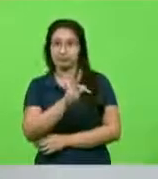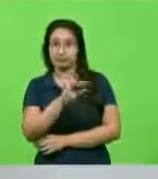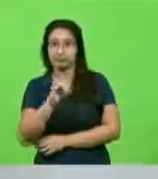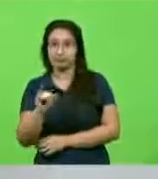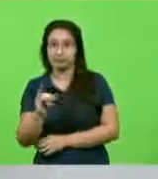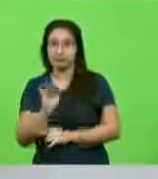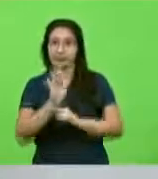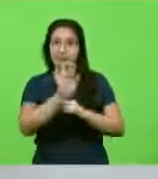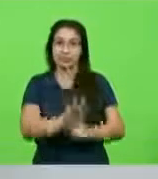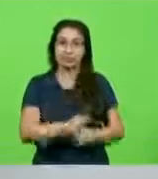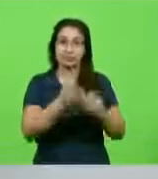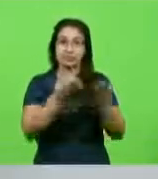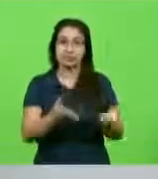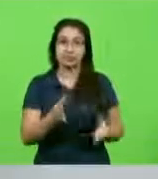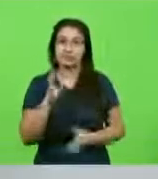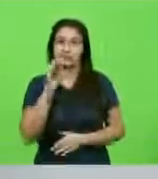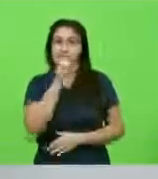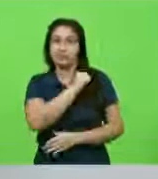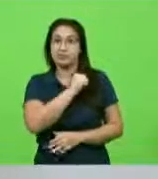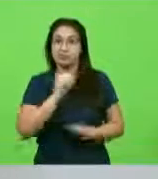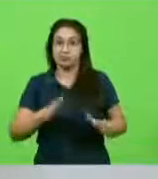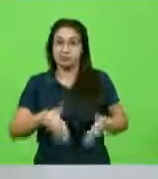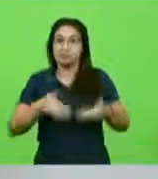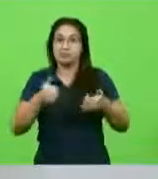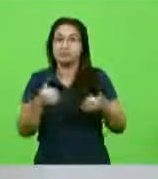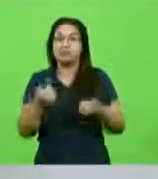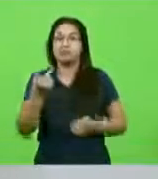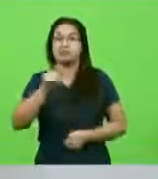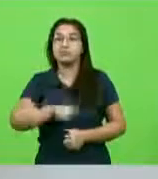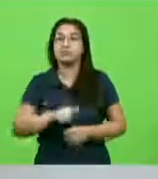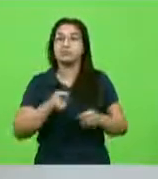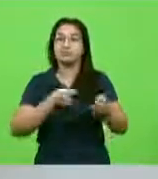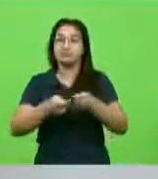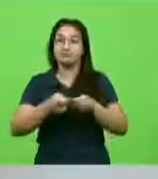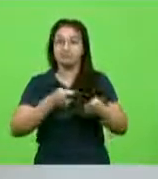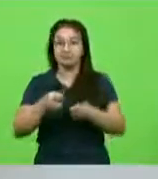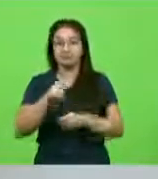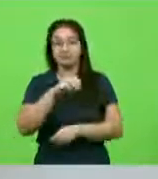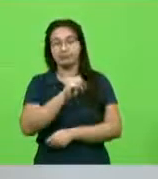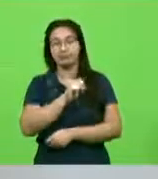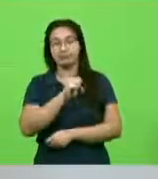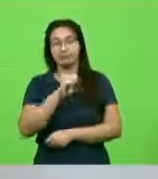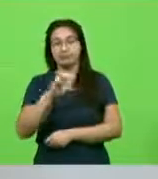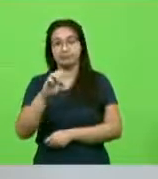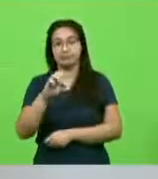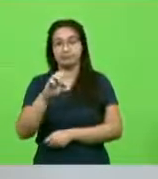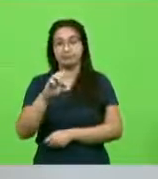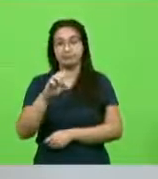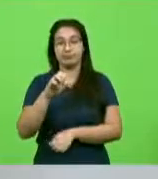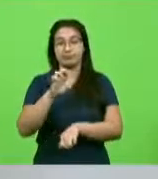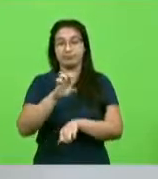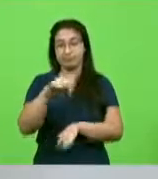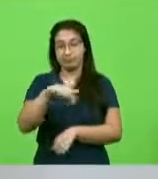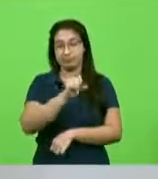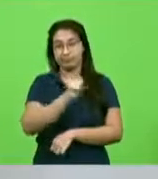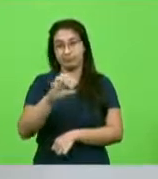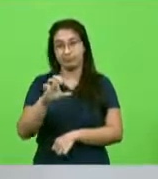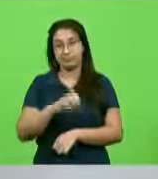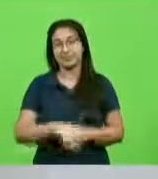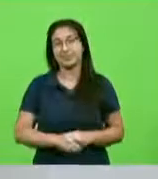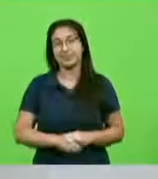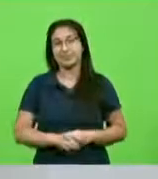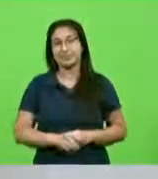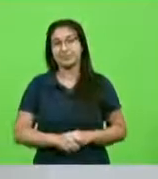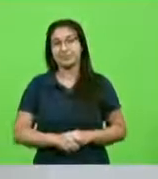paciente deixe o leito mais rápido e gere economia para o hospital e para o Estado, no caso, o Estado de Santa Catarina.